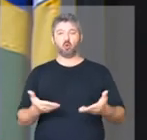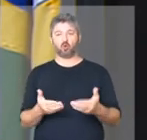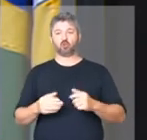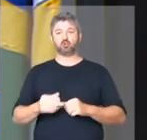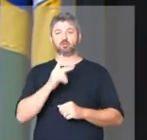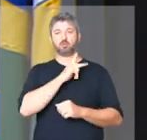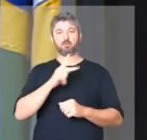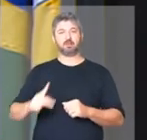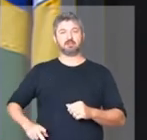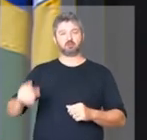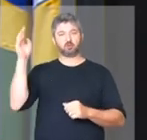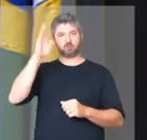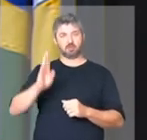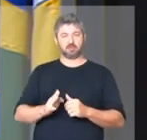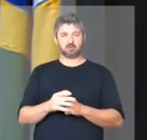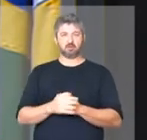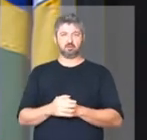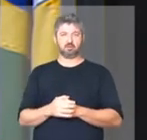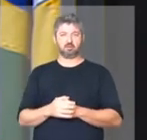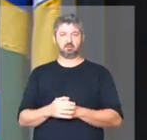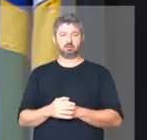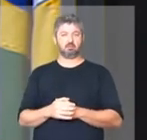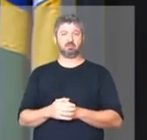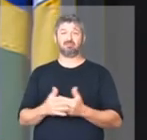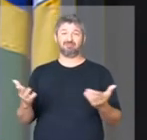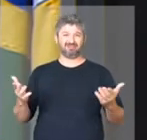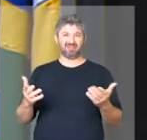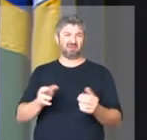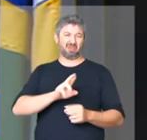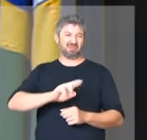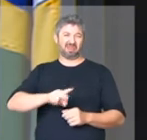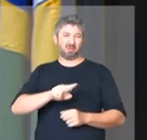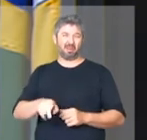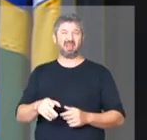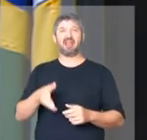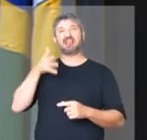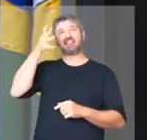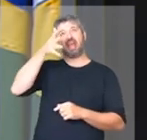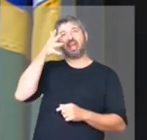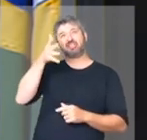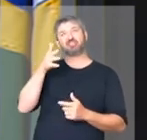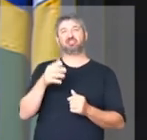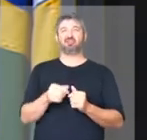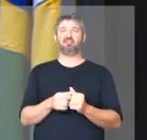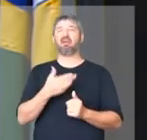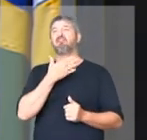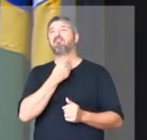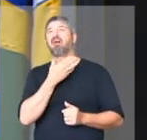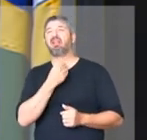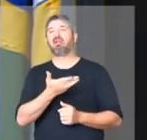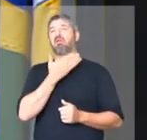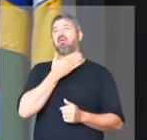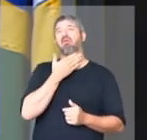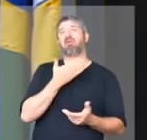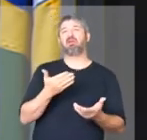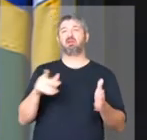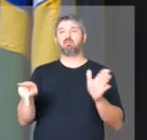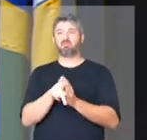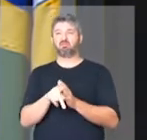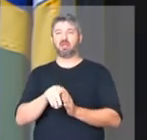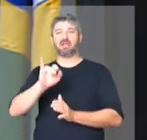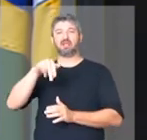presidência do Brasil. Então não será nenhuma narrativa faláceis por parte de uma